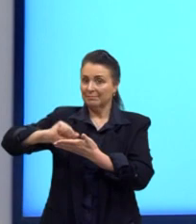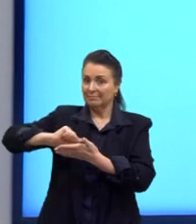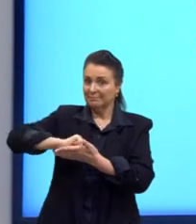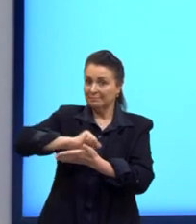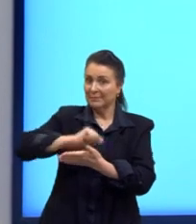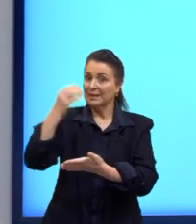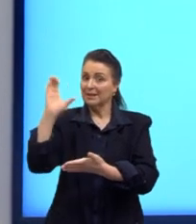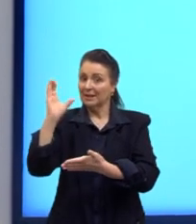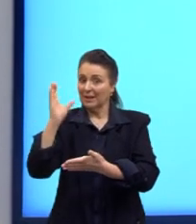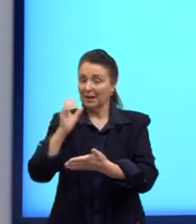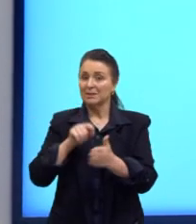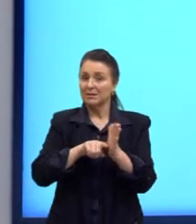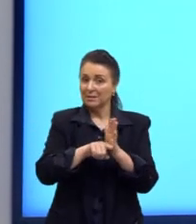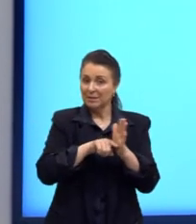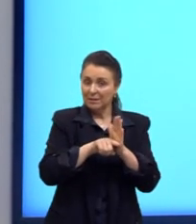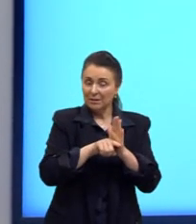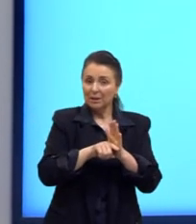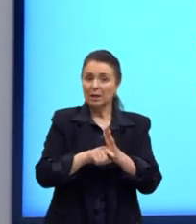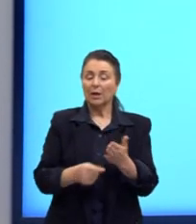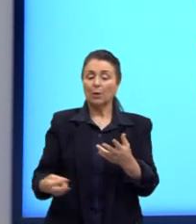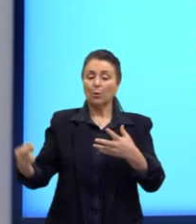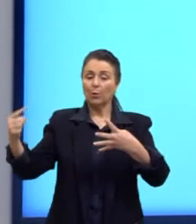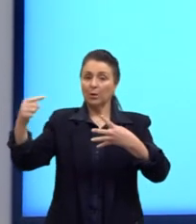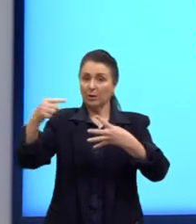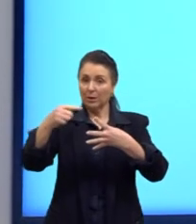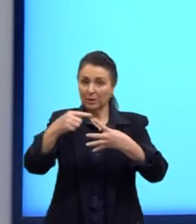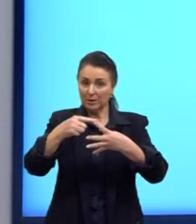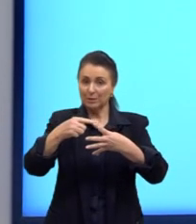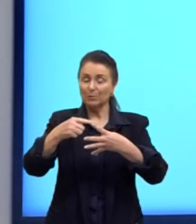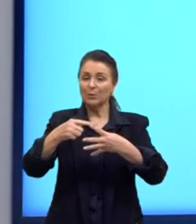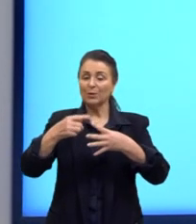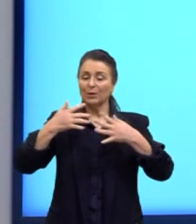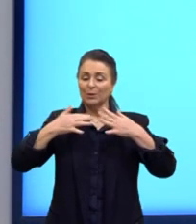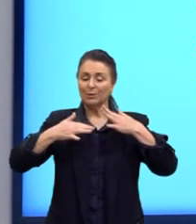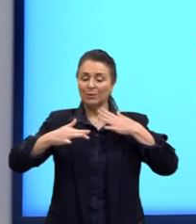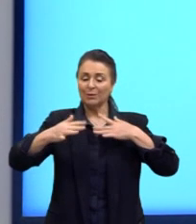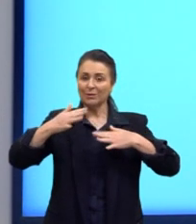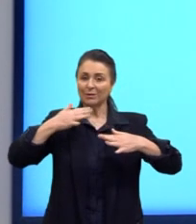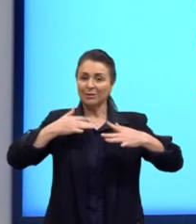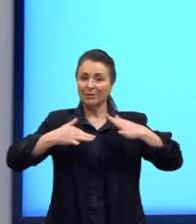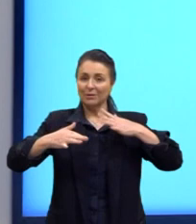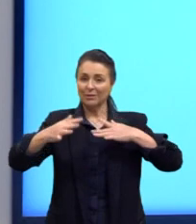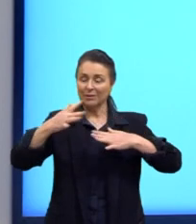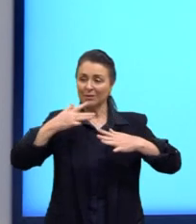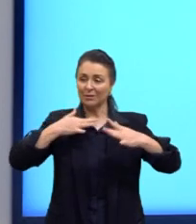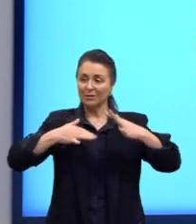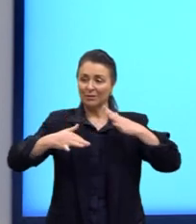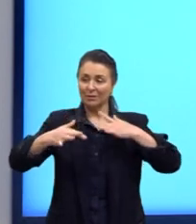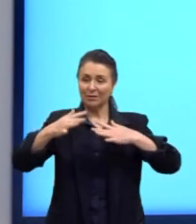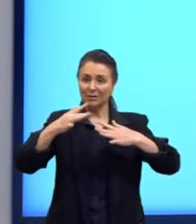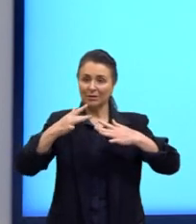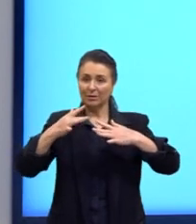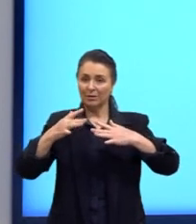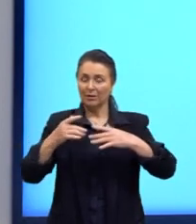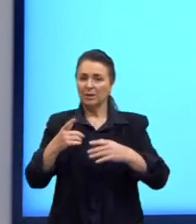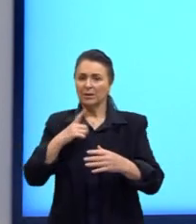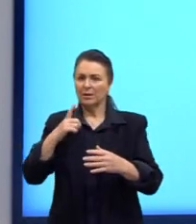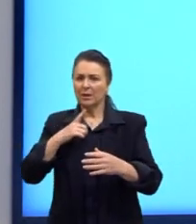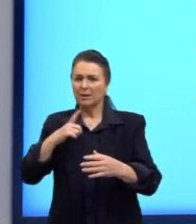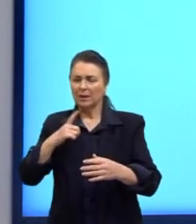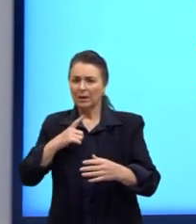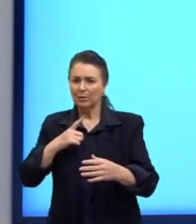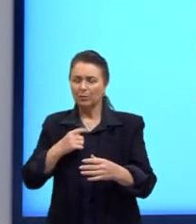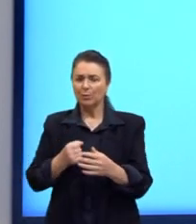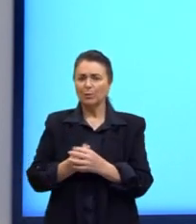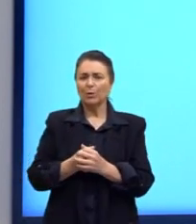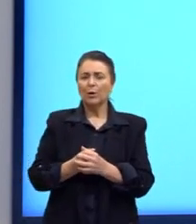cientificistas, como o realismo e o naturalismo. Então, esse movimento, ele acontece dentro do auge da